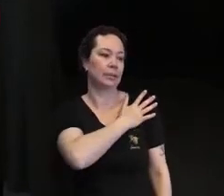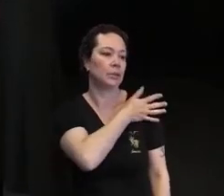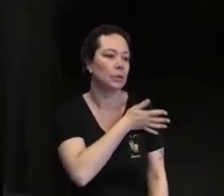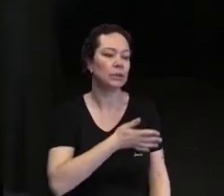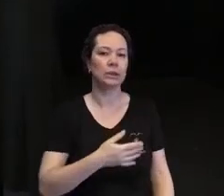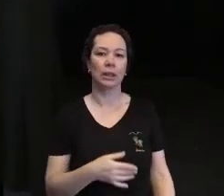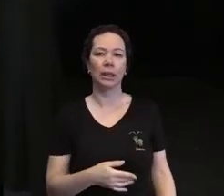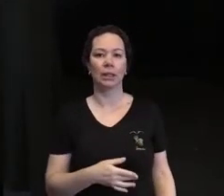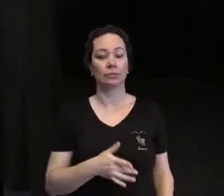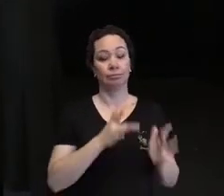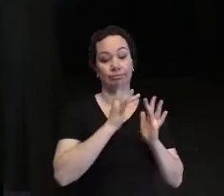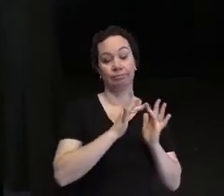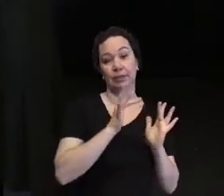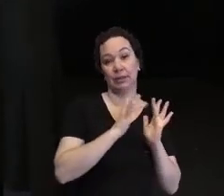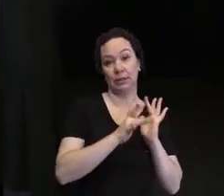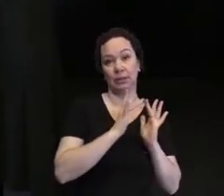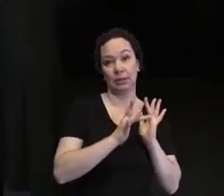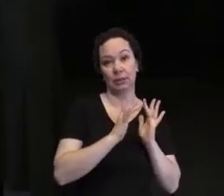atitudes capacitistas.